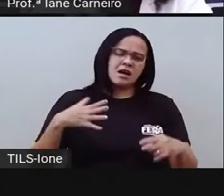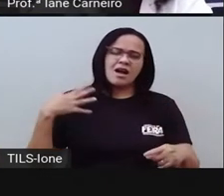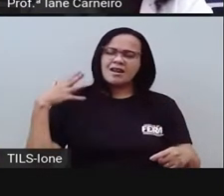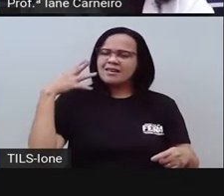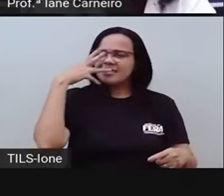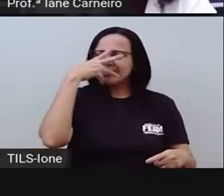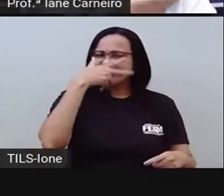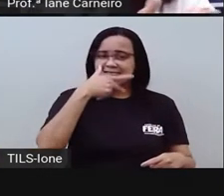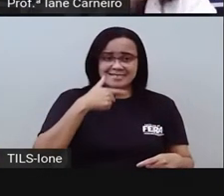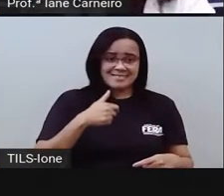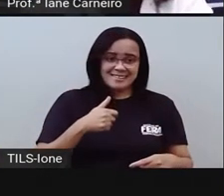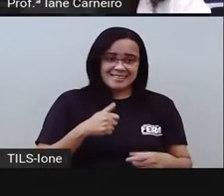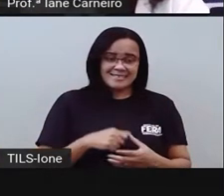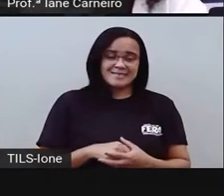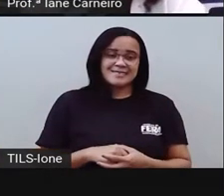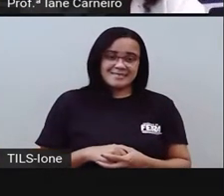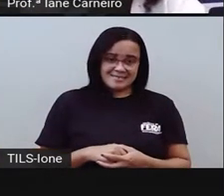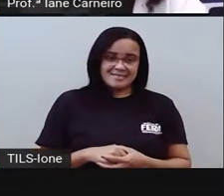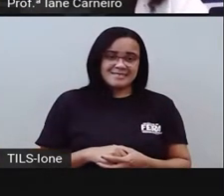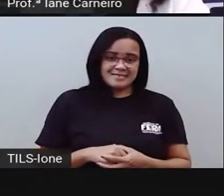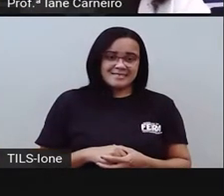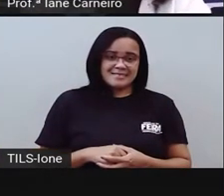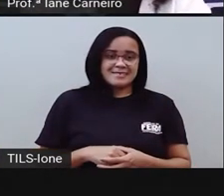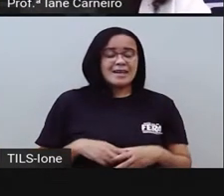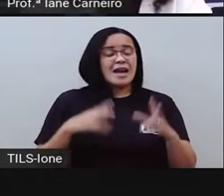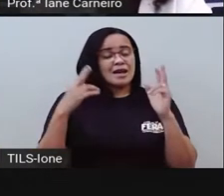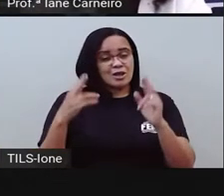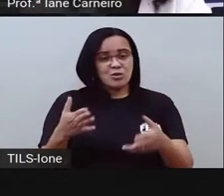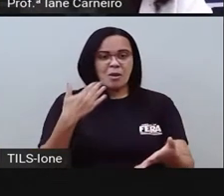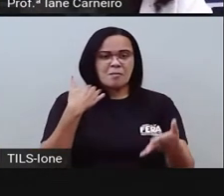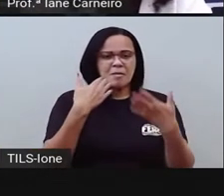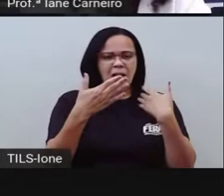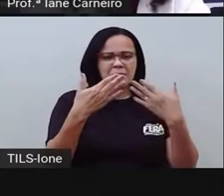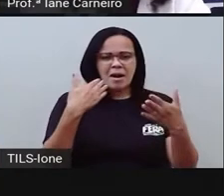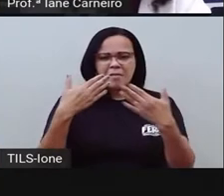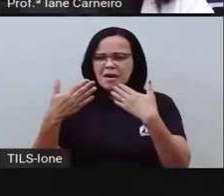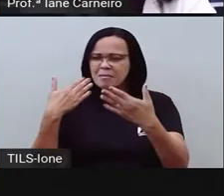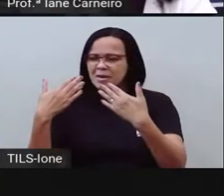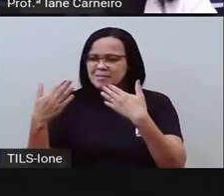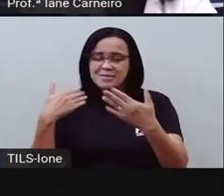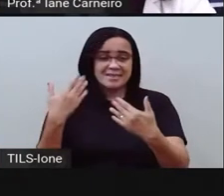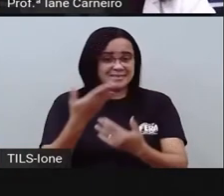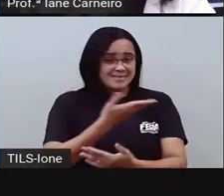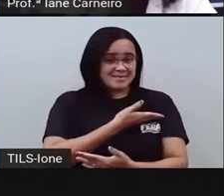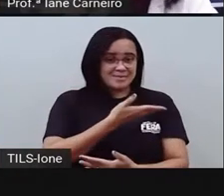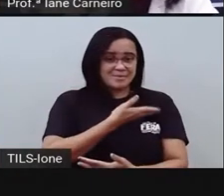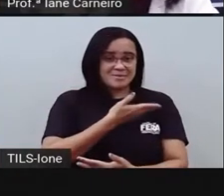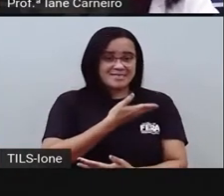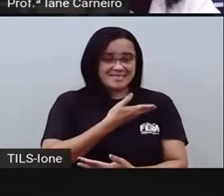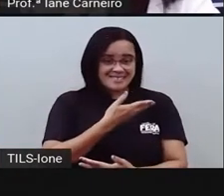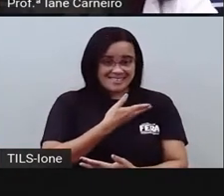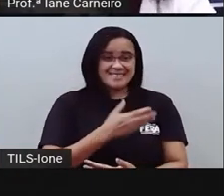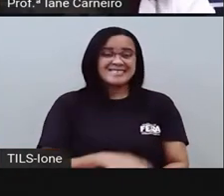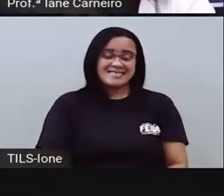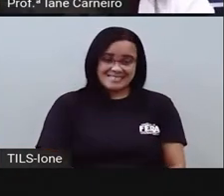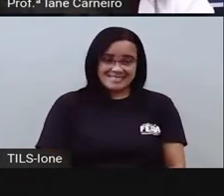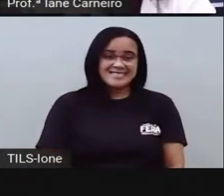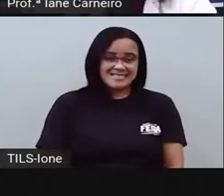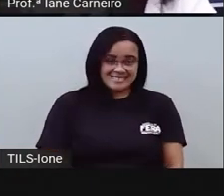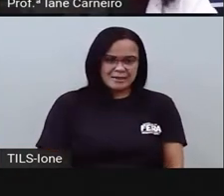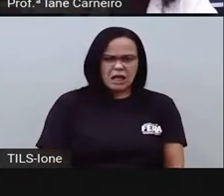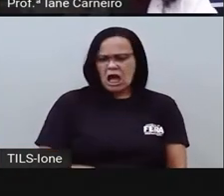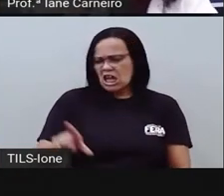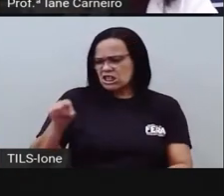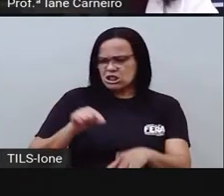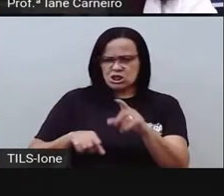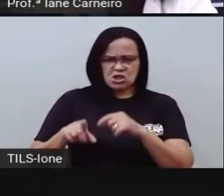E ela fala disso que a Pró estava conversando com vocês. Que a amizade... Amizade... Eu não escolho se eu vou ser amigo só de quem